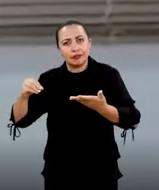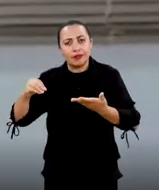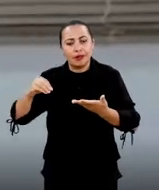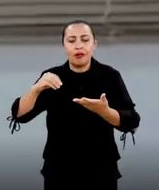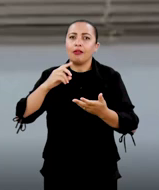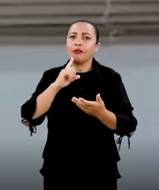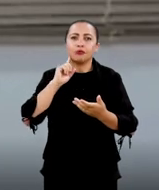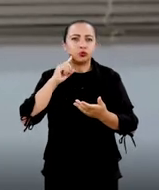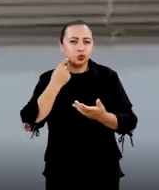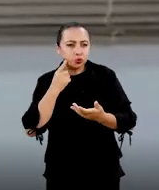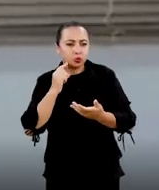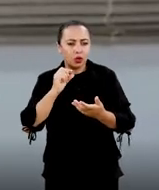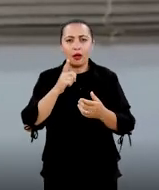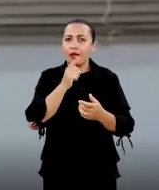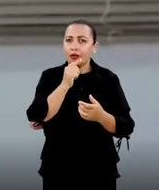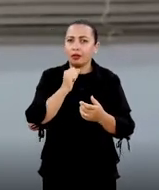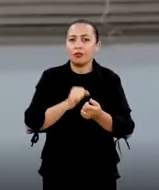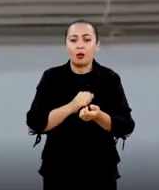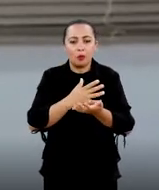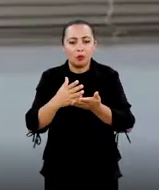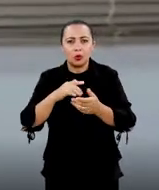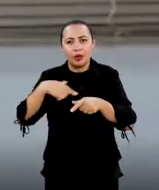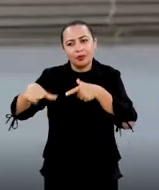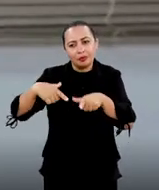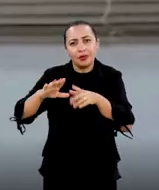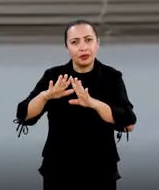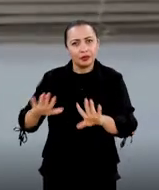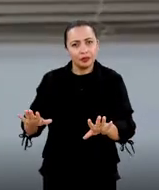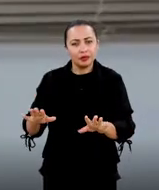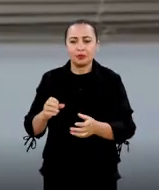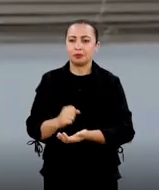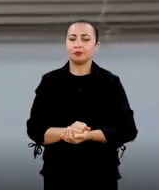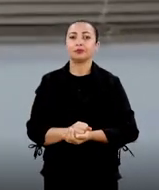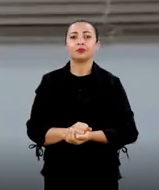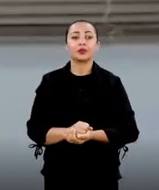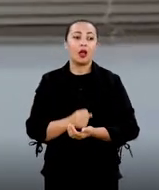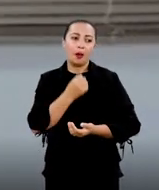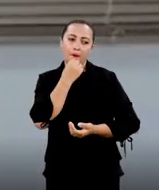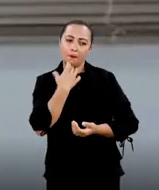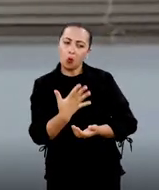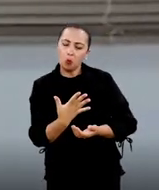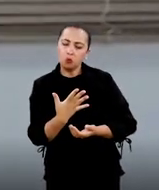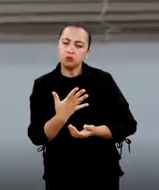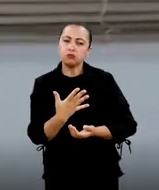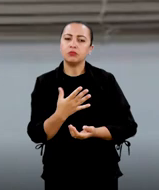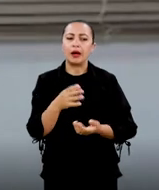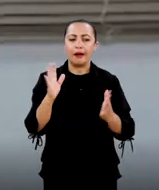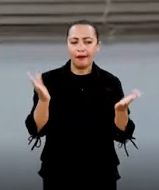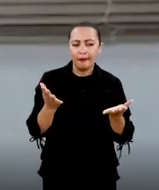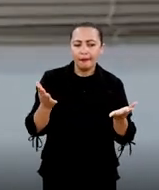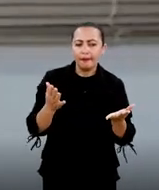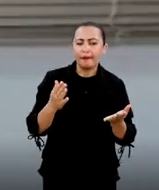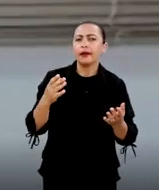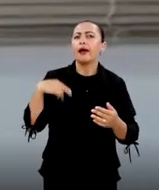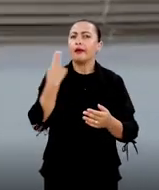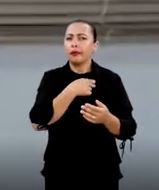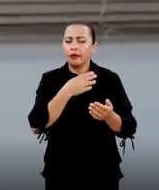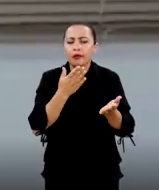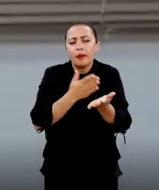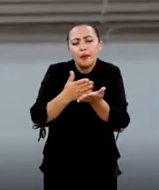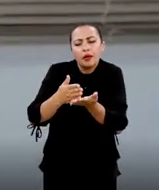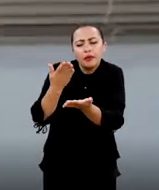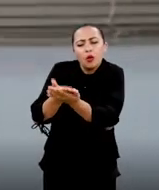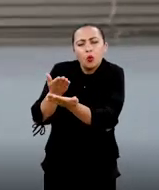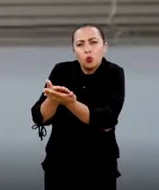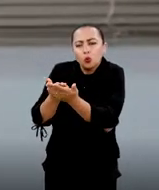nós começamos a trabalhar assim, opa, ele funciona. Então, agora vamos fazer um